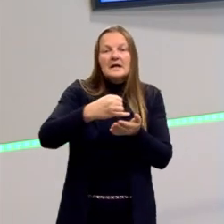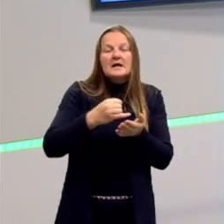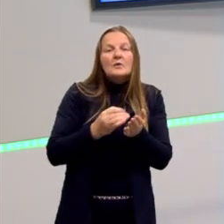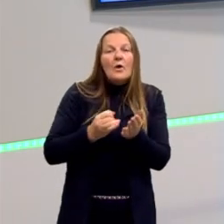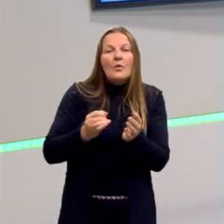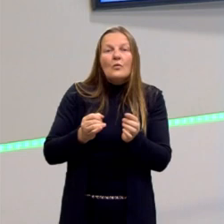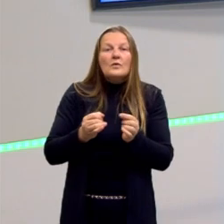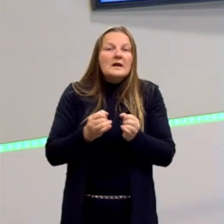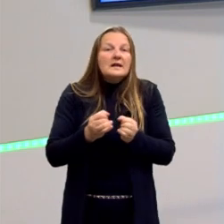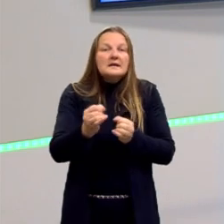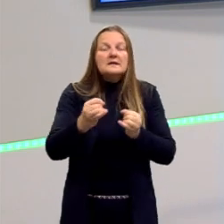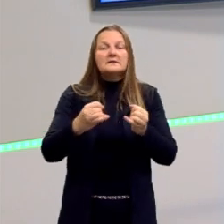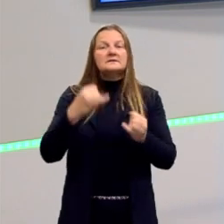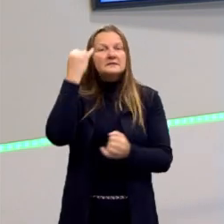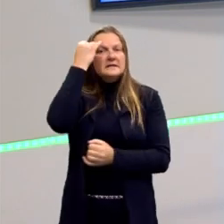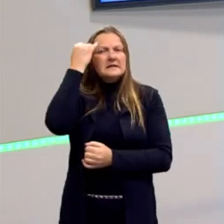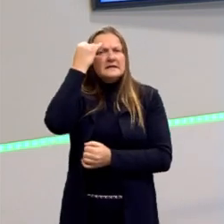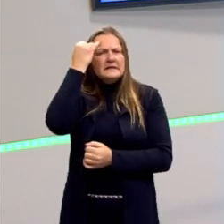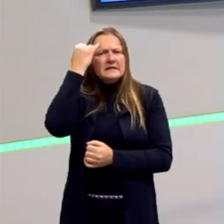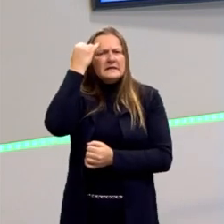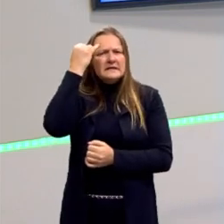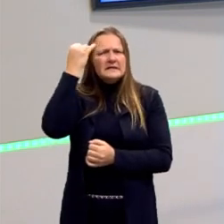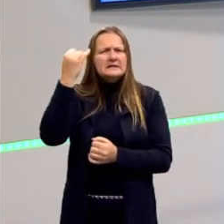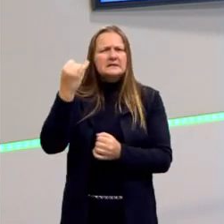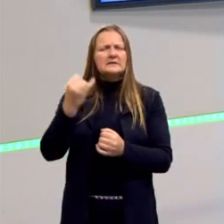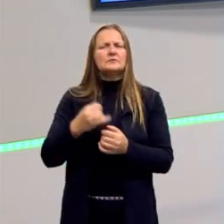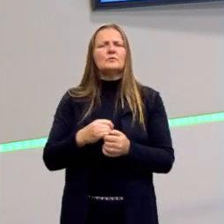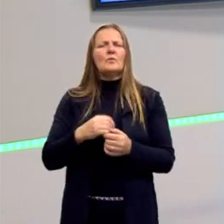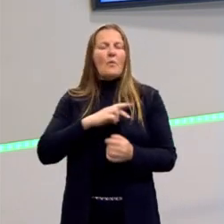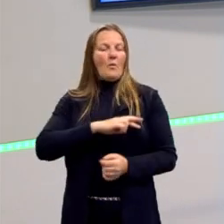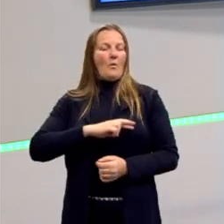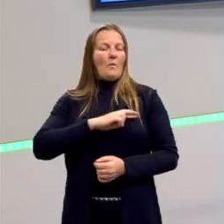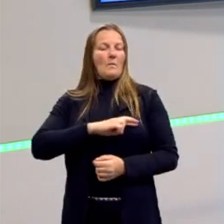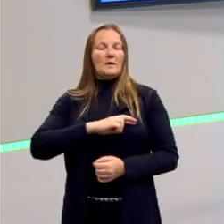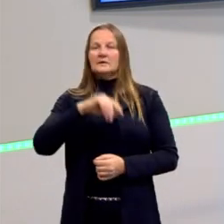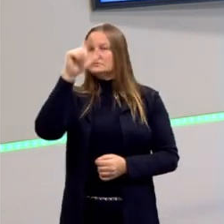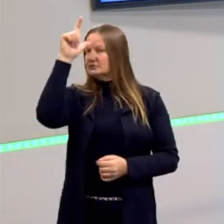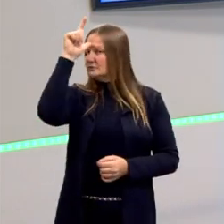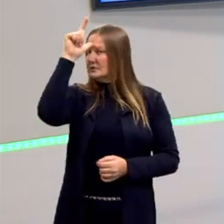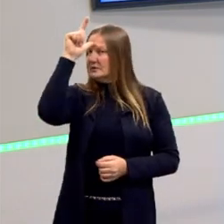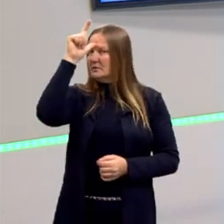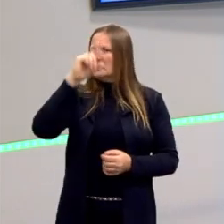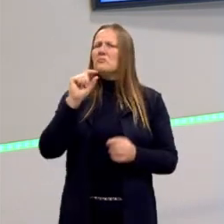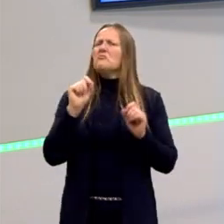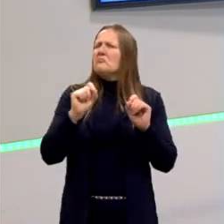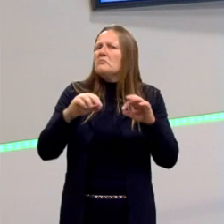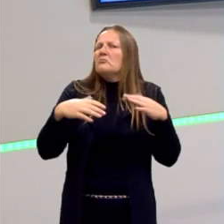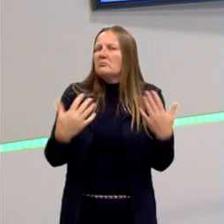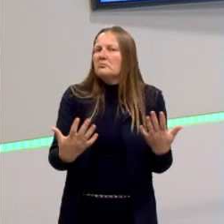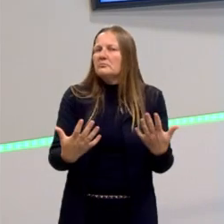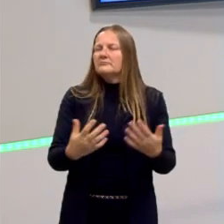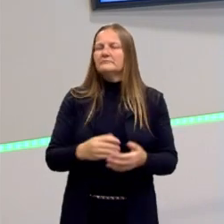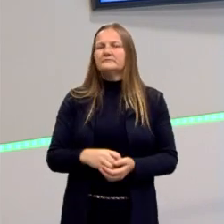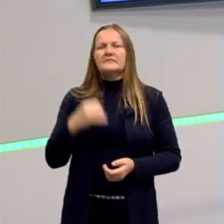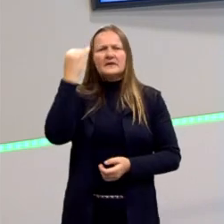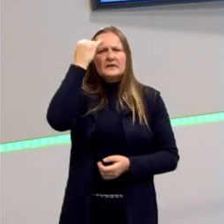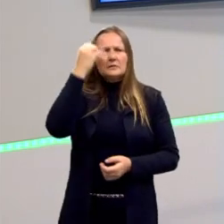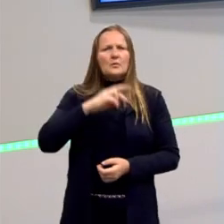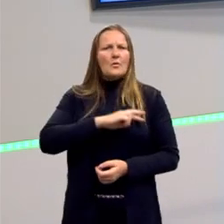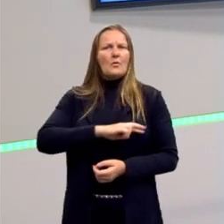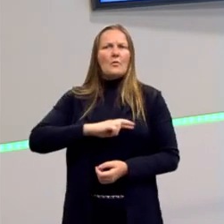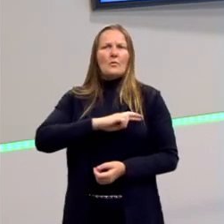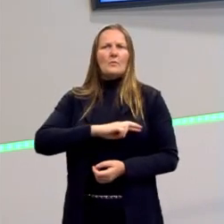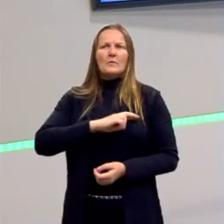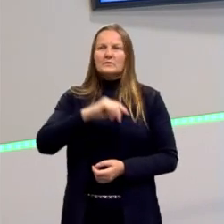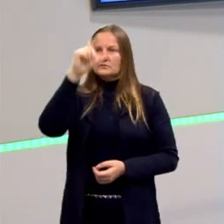idealismo romântico alemão. Olha só. O que os idealistas românticos